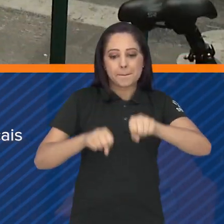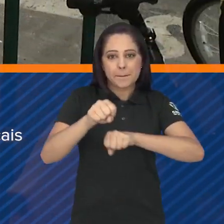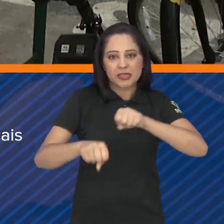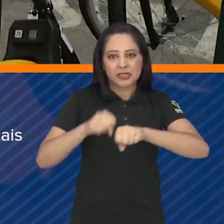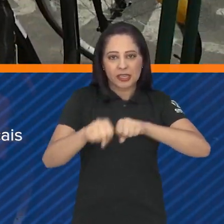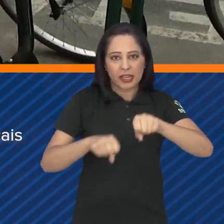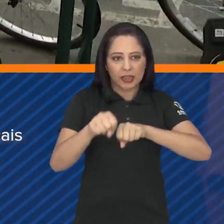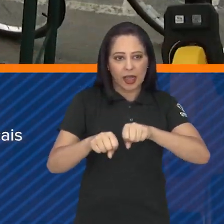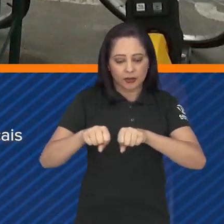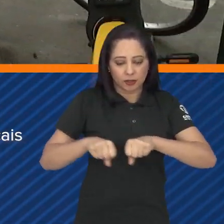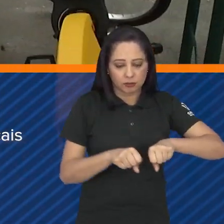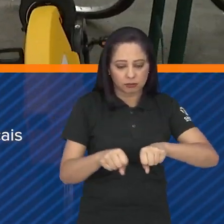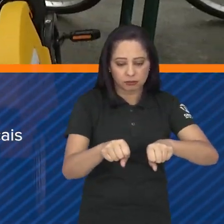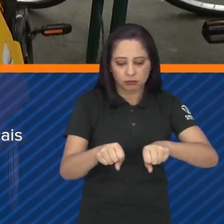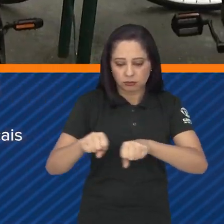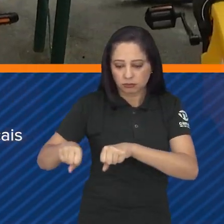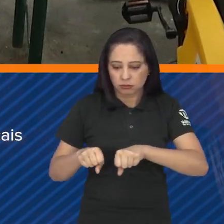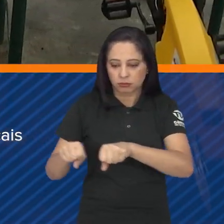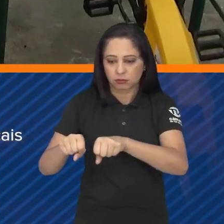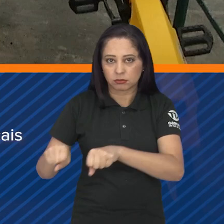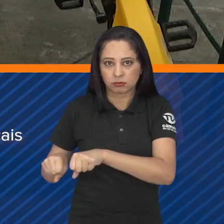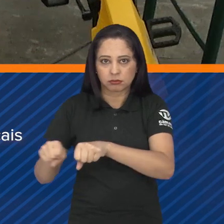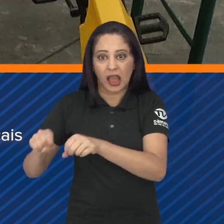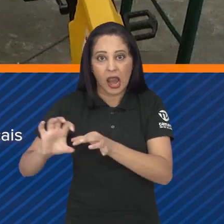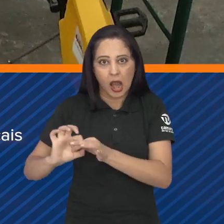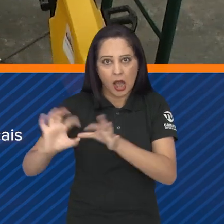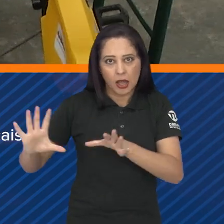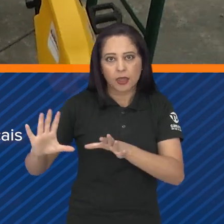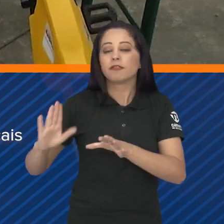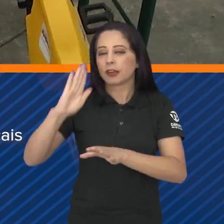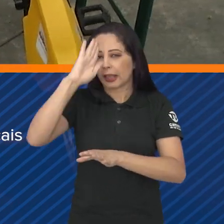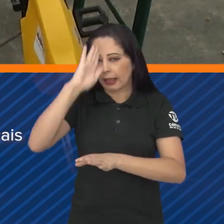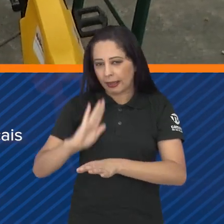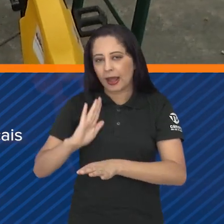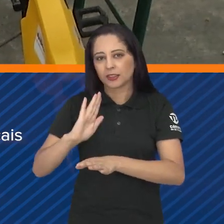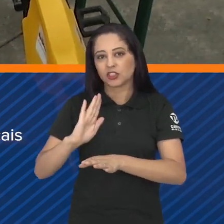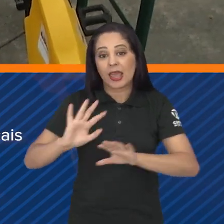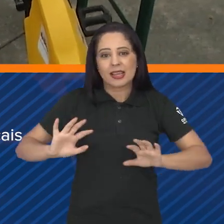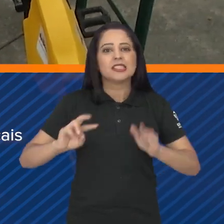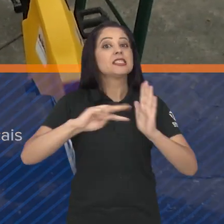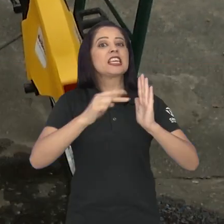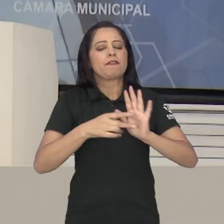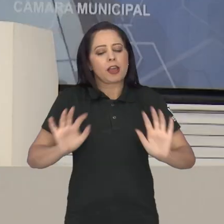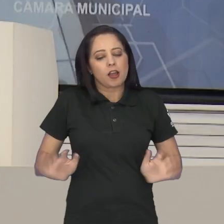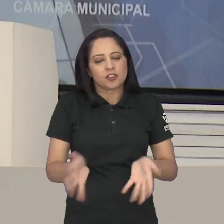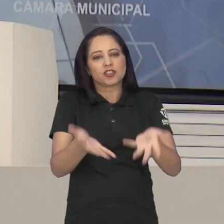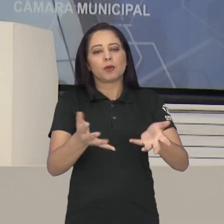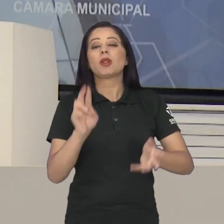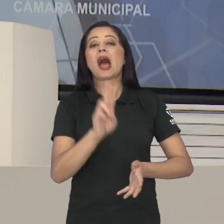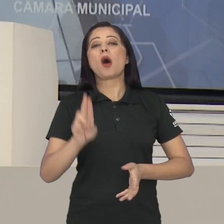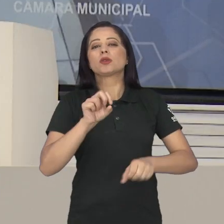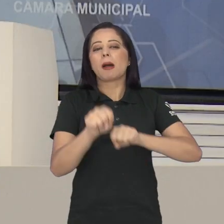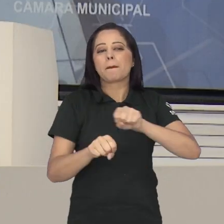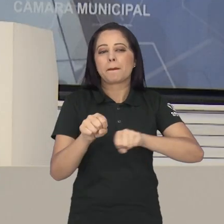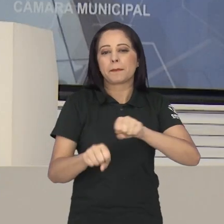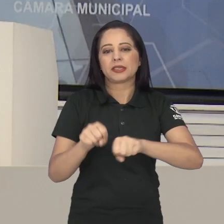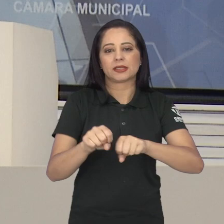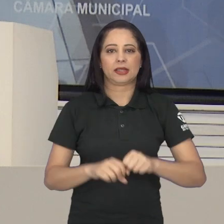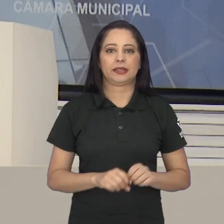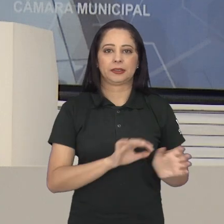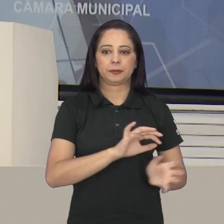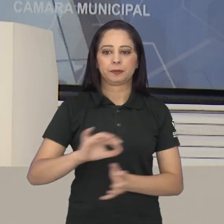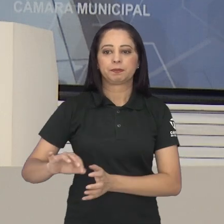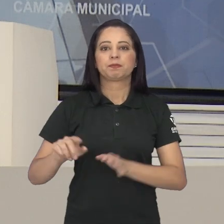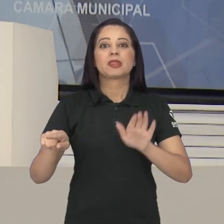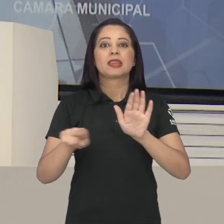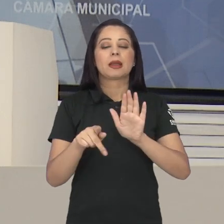bicicletas em locais abertos na cidade, maneira de estimular o uso de bicicletas no município. Também está na pauta o projeto